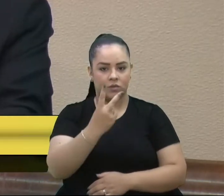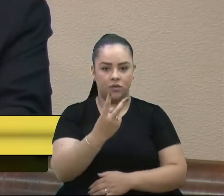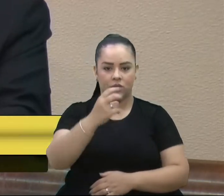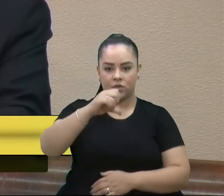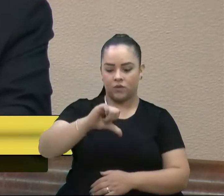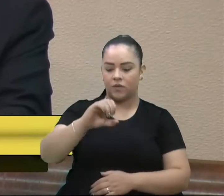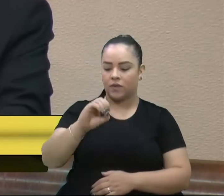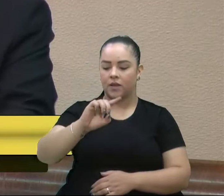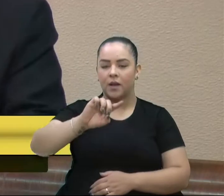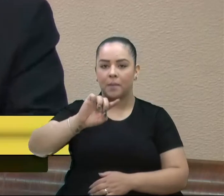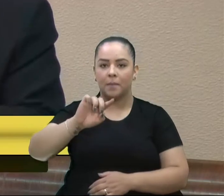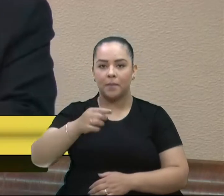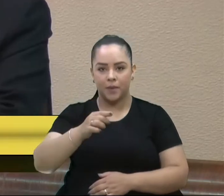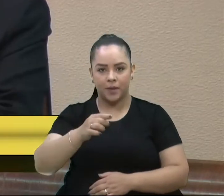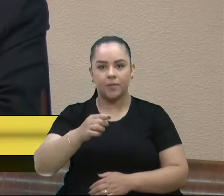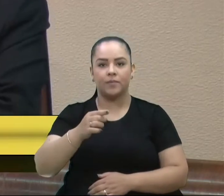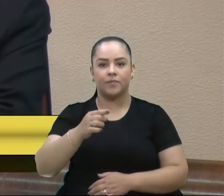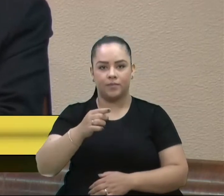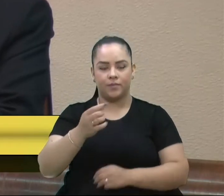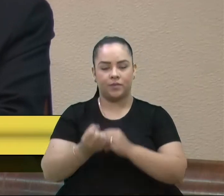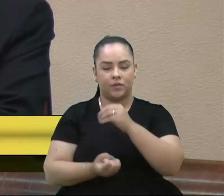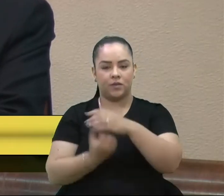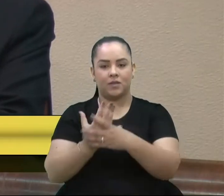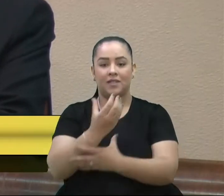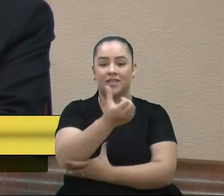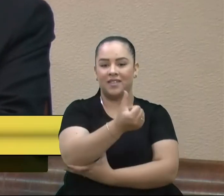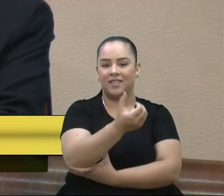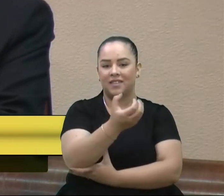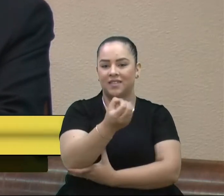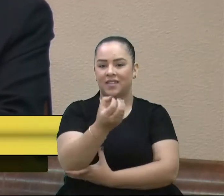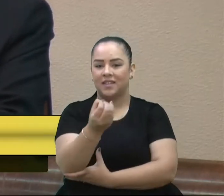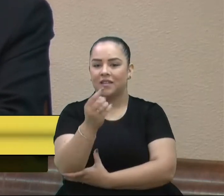mil fundações e 600 mil ONGs